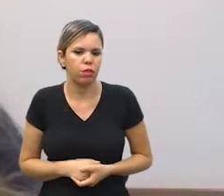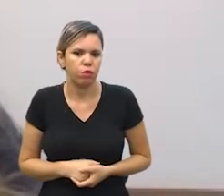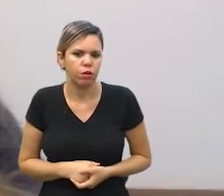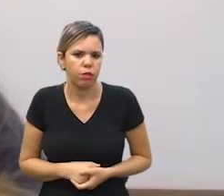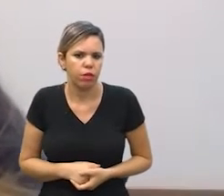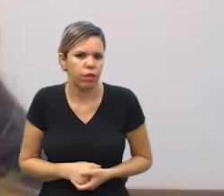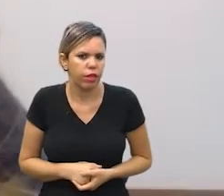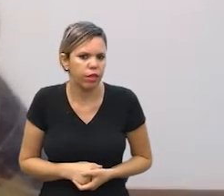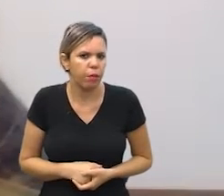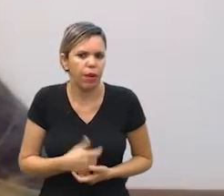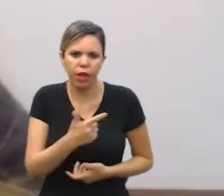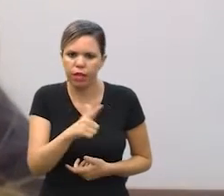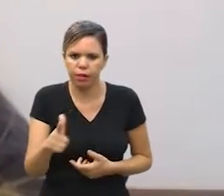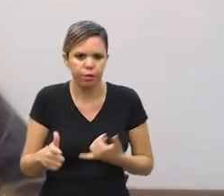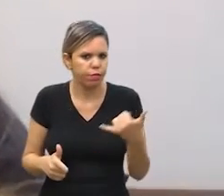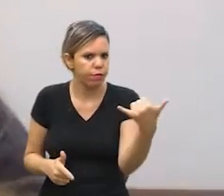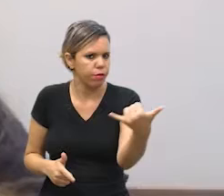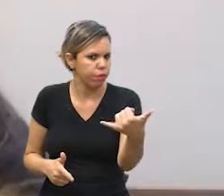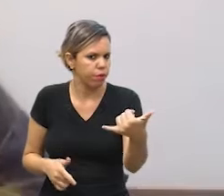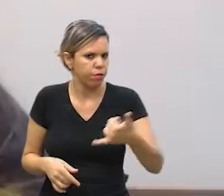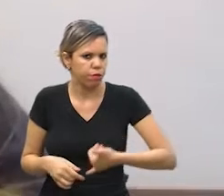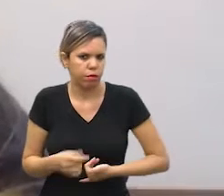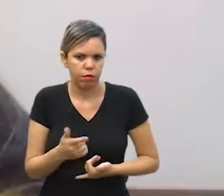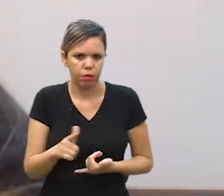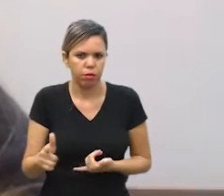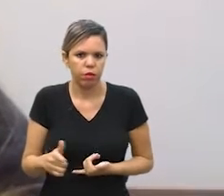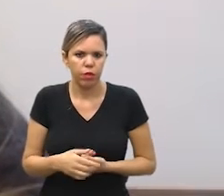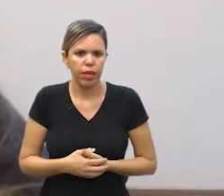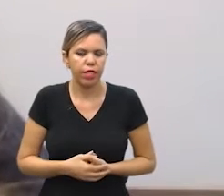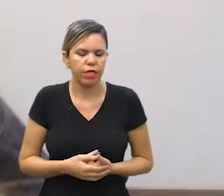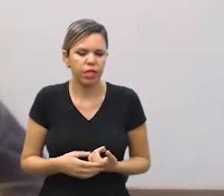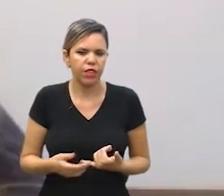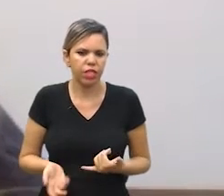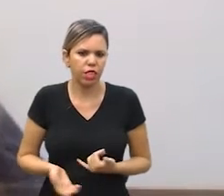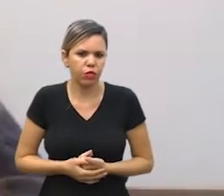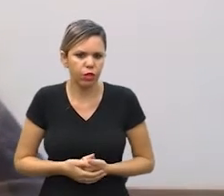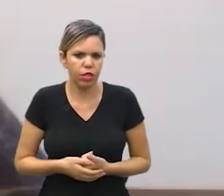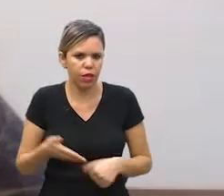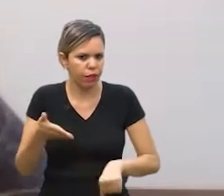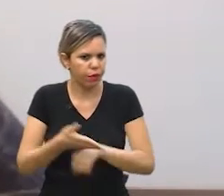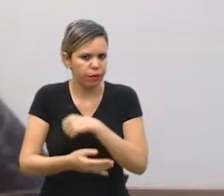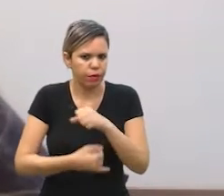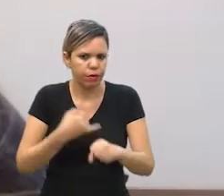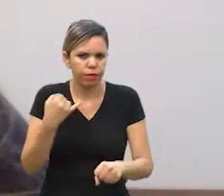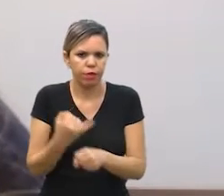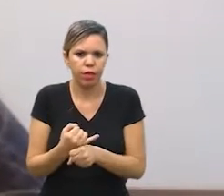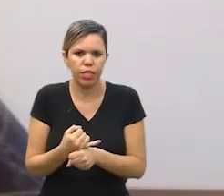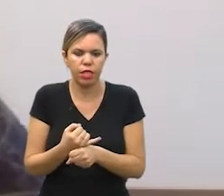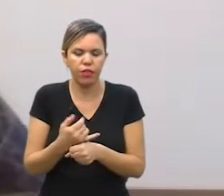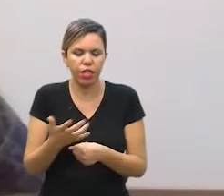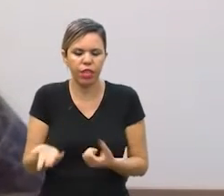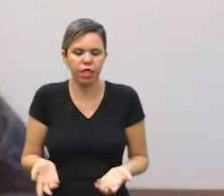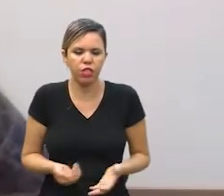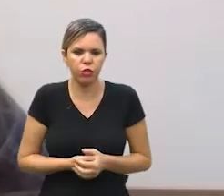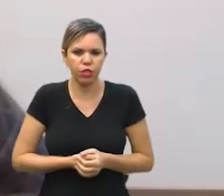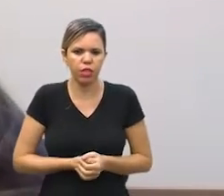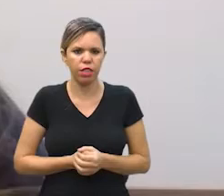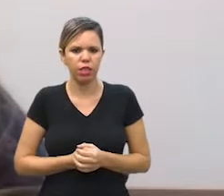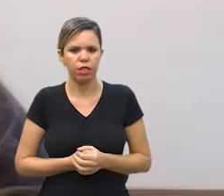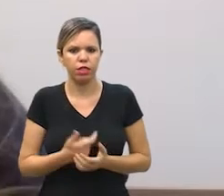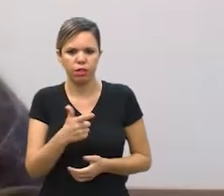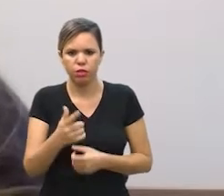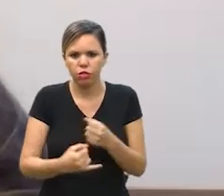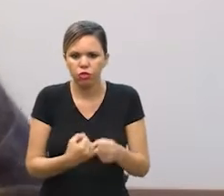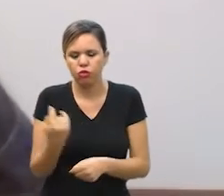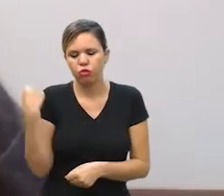tinha muitos pacientes que não tinham um celular em casa que não tinham acesso à saúde acesso à internet que não tinham mesmo a